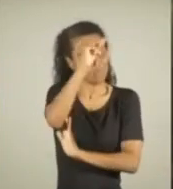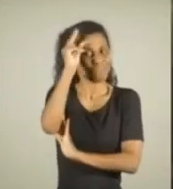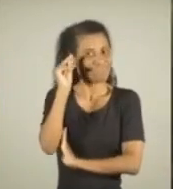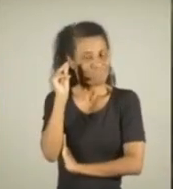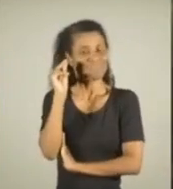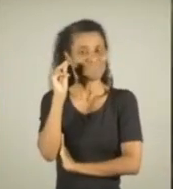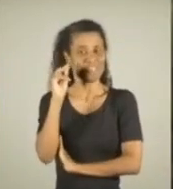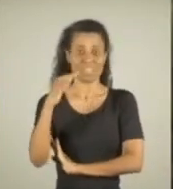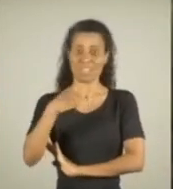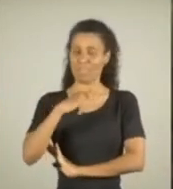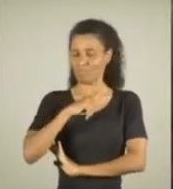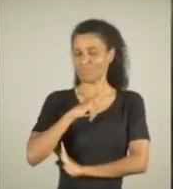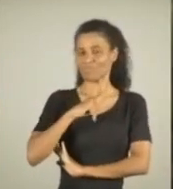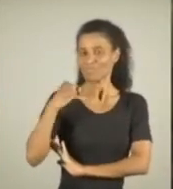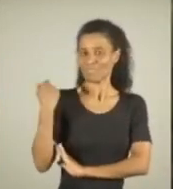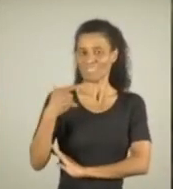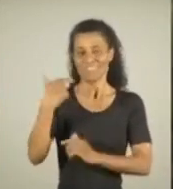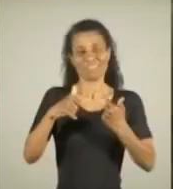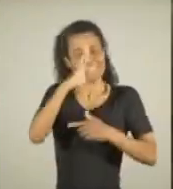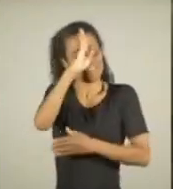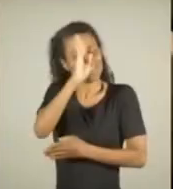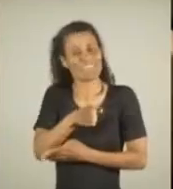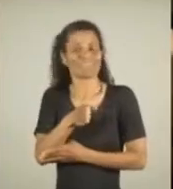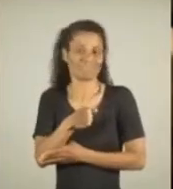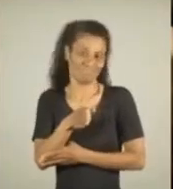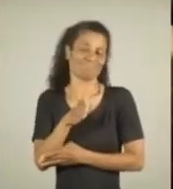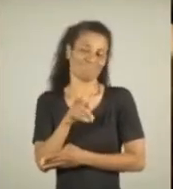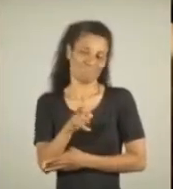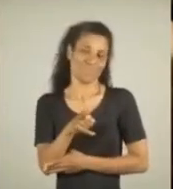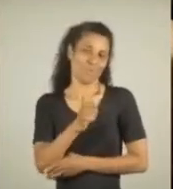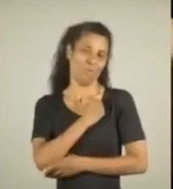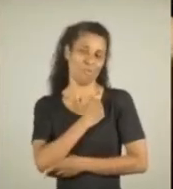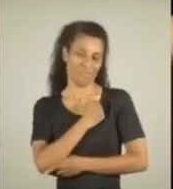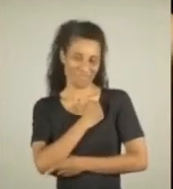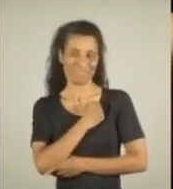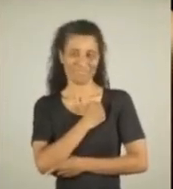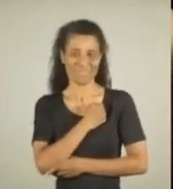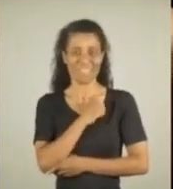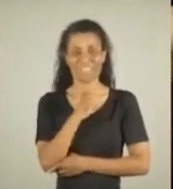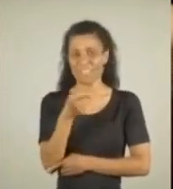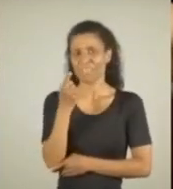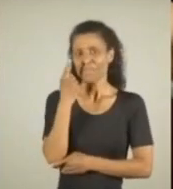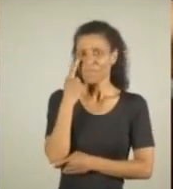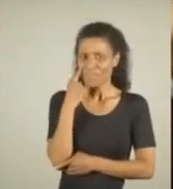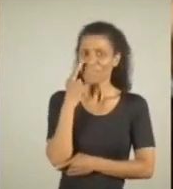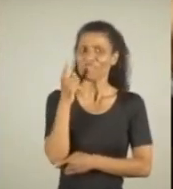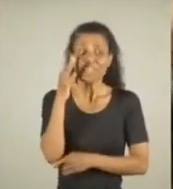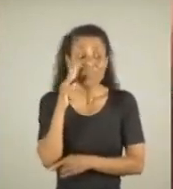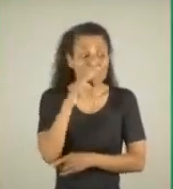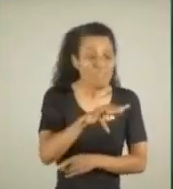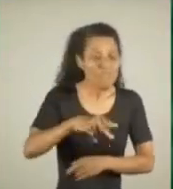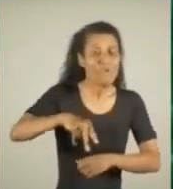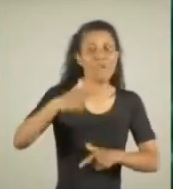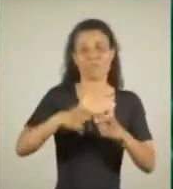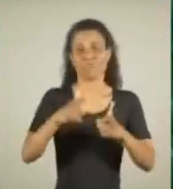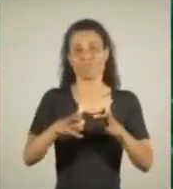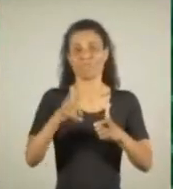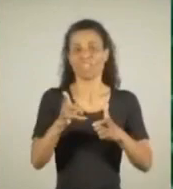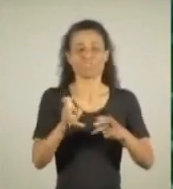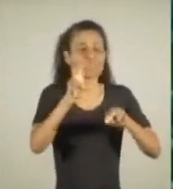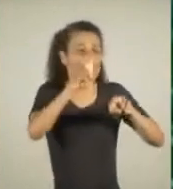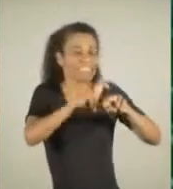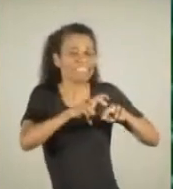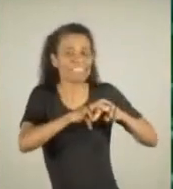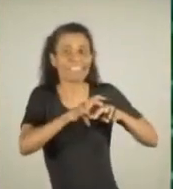Prefeitura e eu tive a oportunidade de trabalhar direto com ele nesse sentido. E é o único que eu vi que realmente vai a campo e vê o problema.